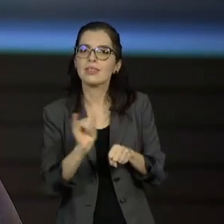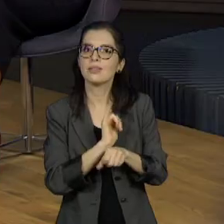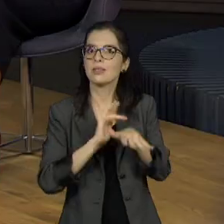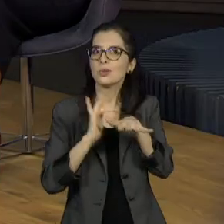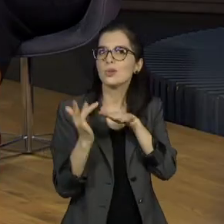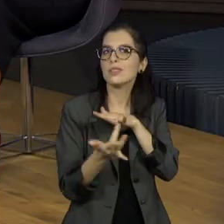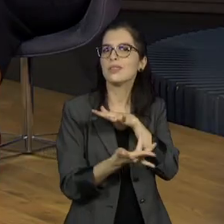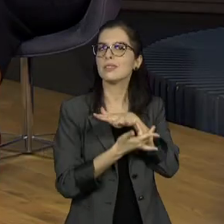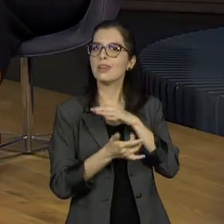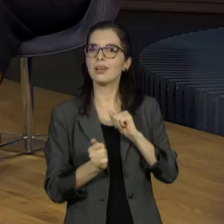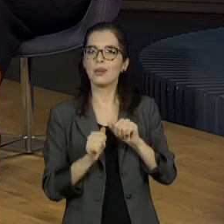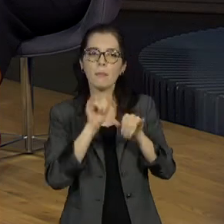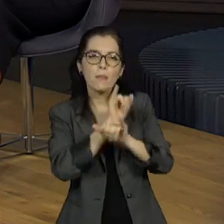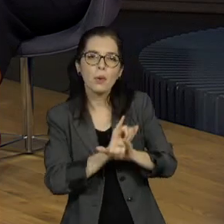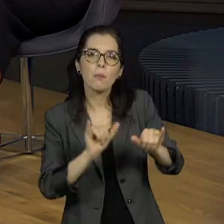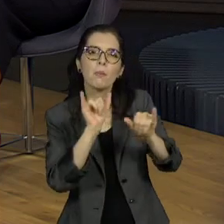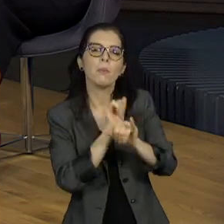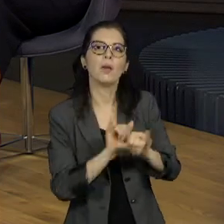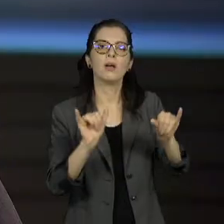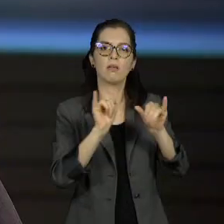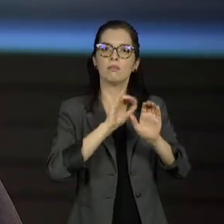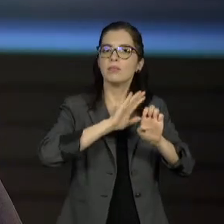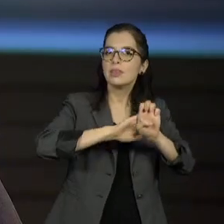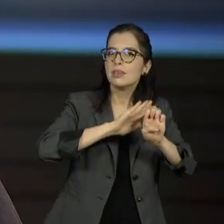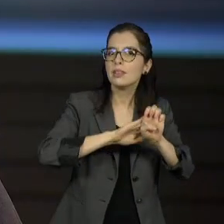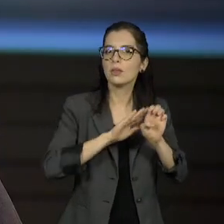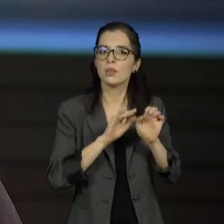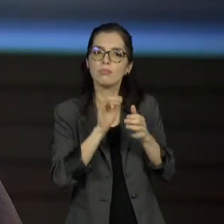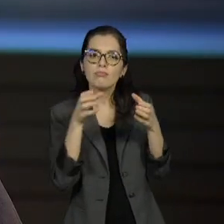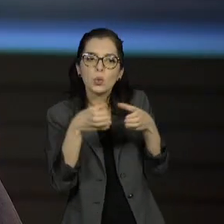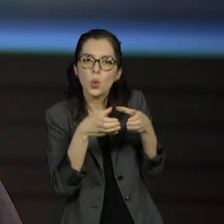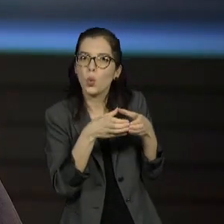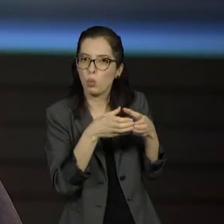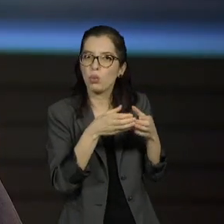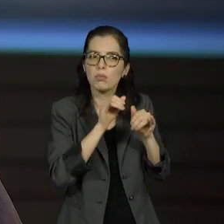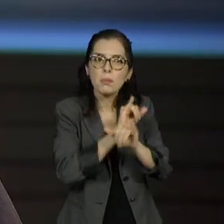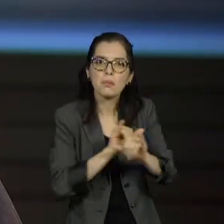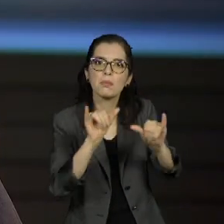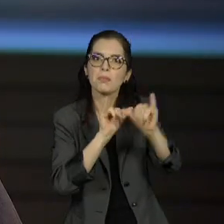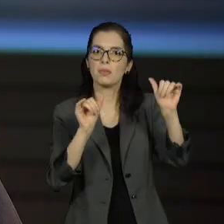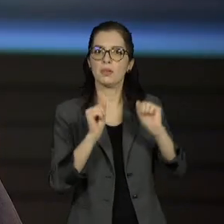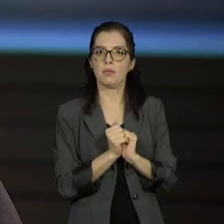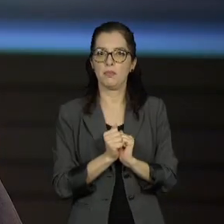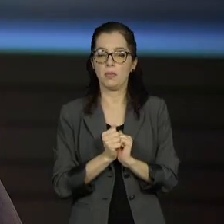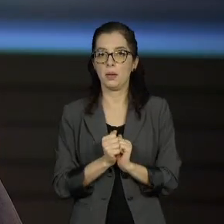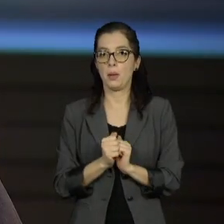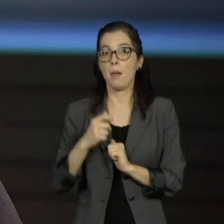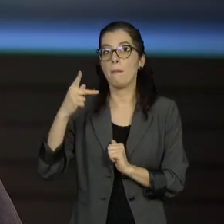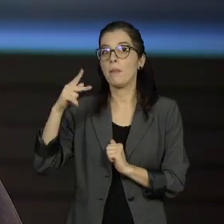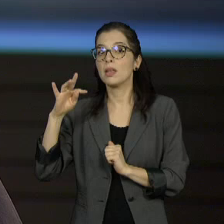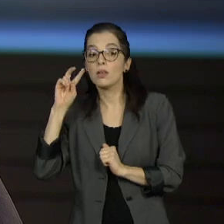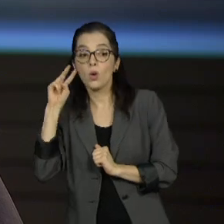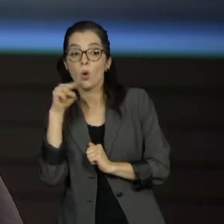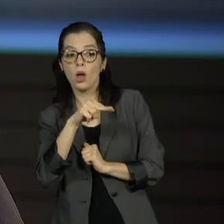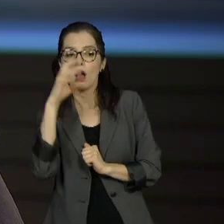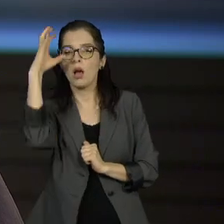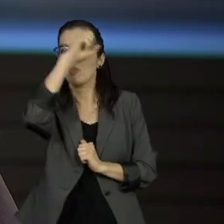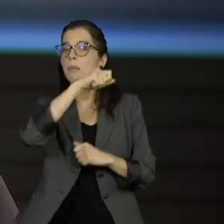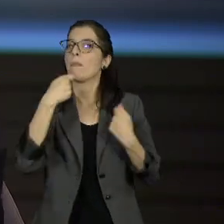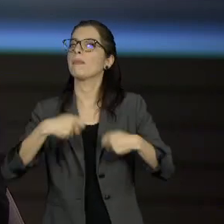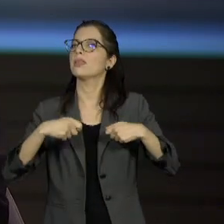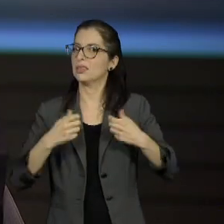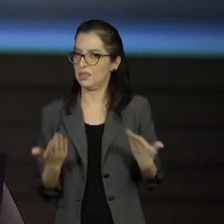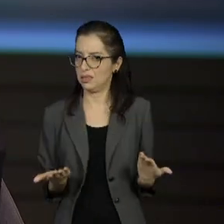comunicar, que certamente vai servir de exemplo para partidos e candidatos de esquerda em 2022.